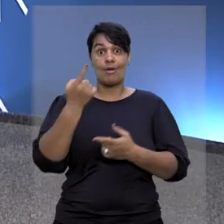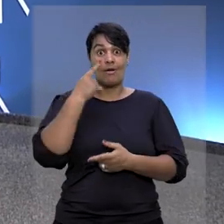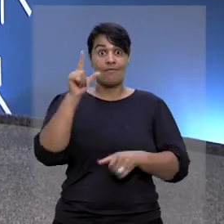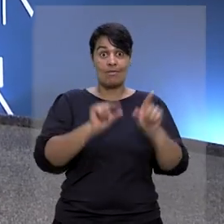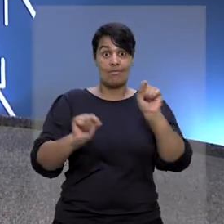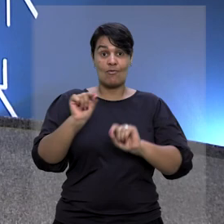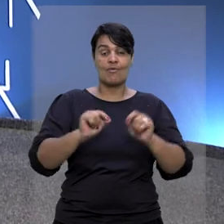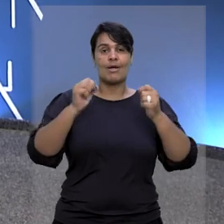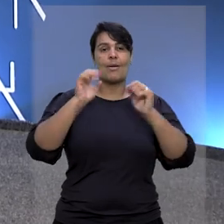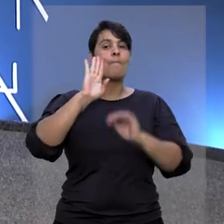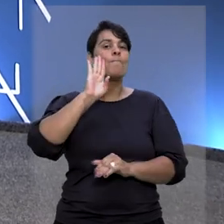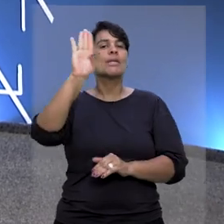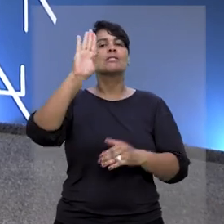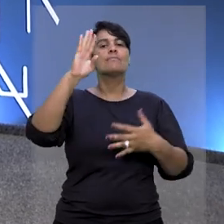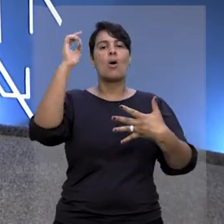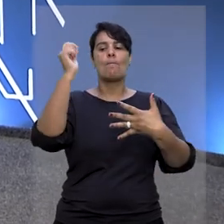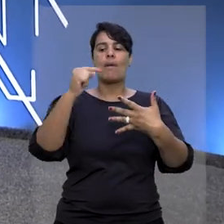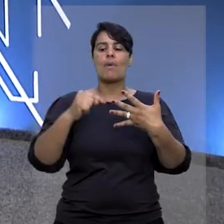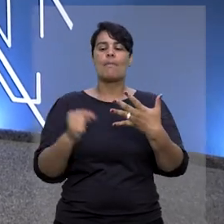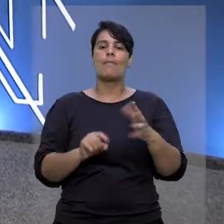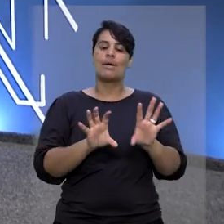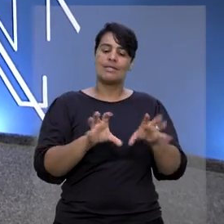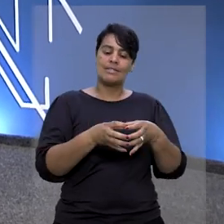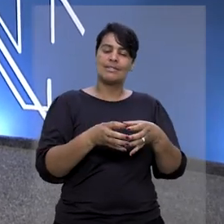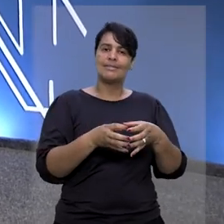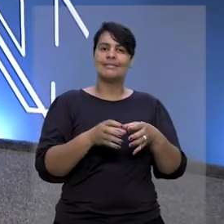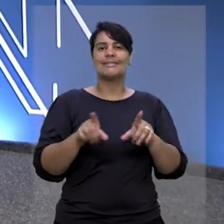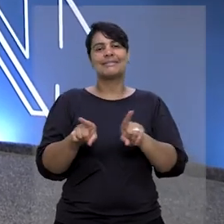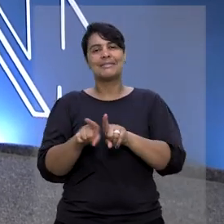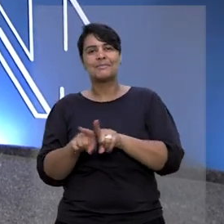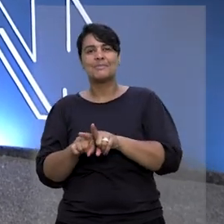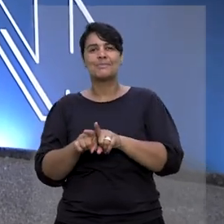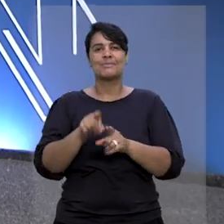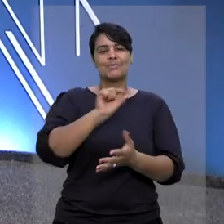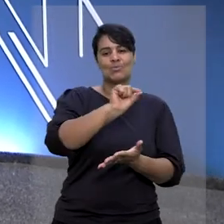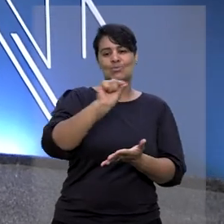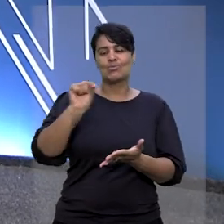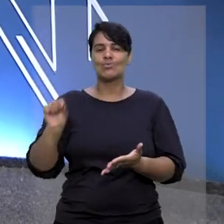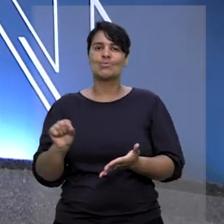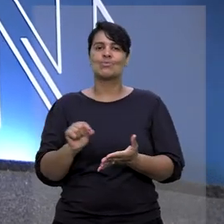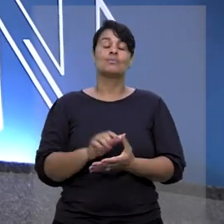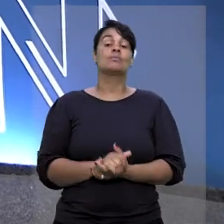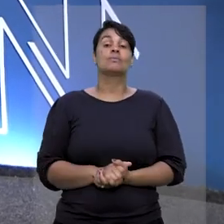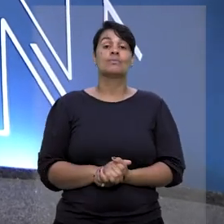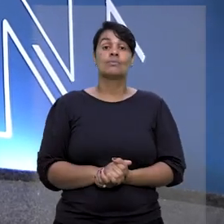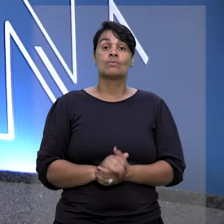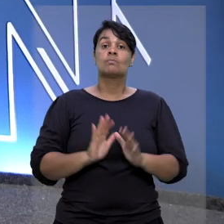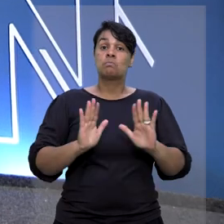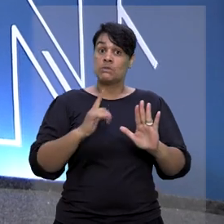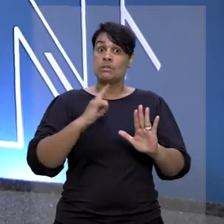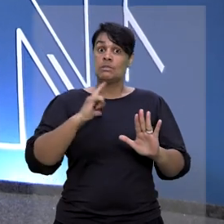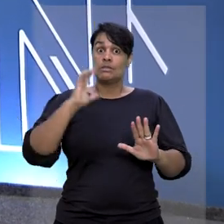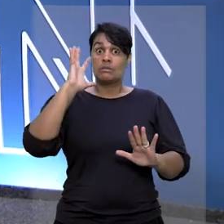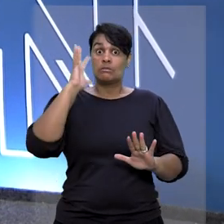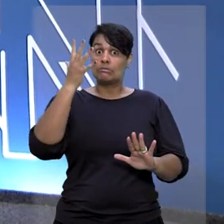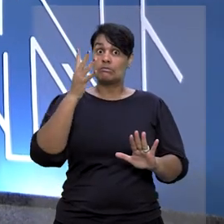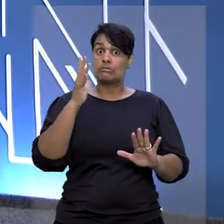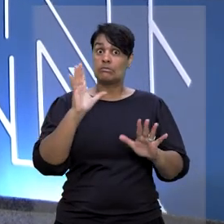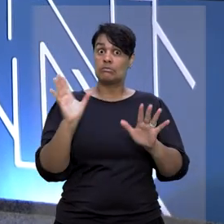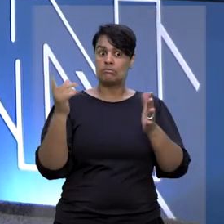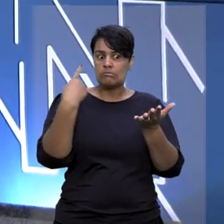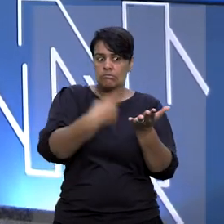de conferir alguns dos principais destaques nas sessões e nas turmas do Tribunal da Cidadania. Um desses